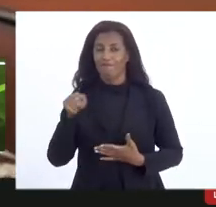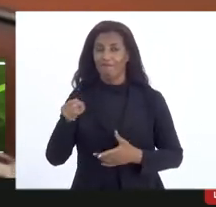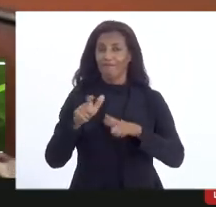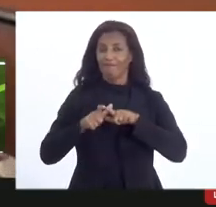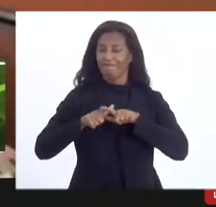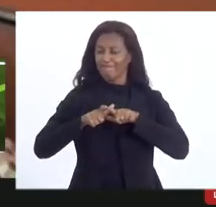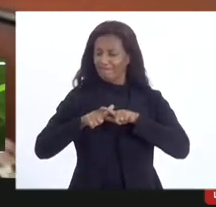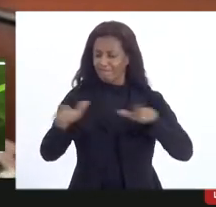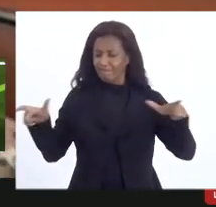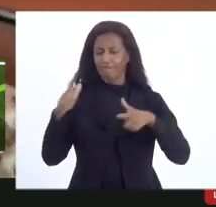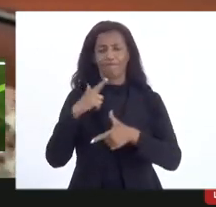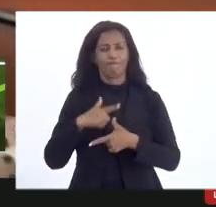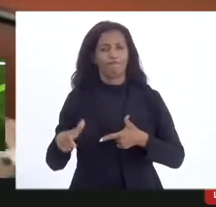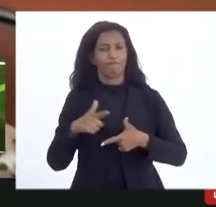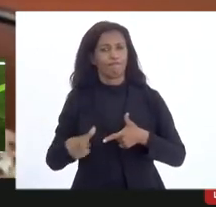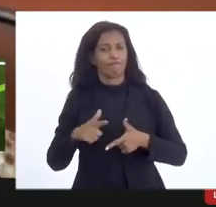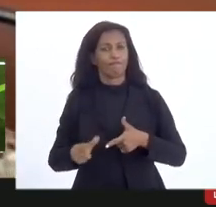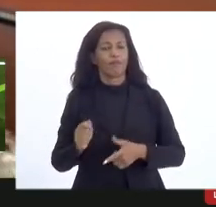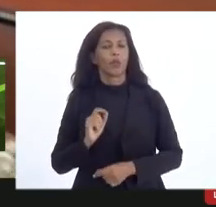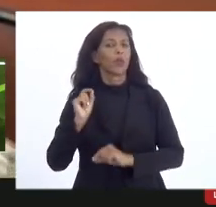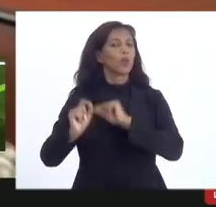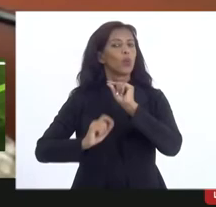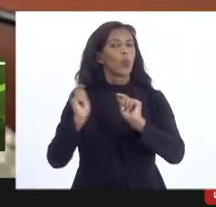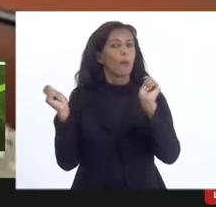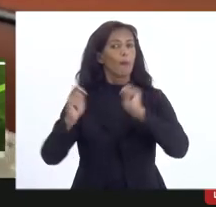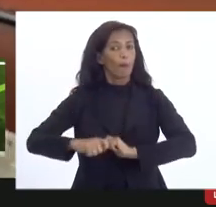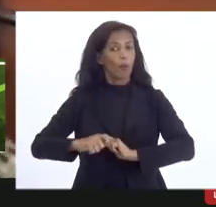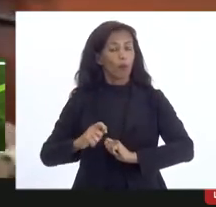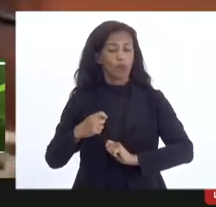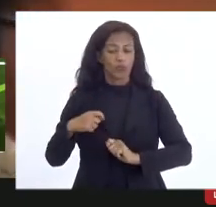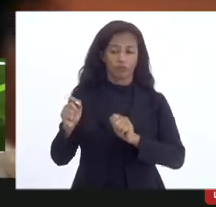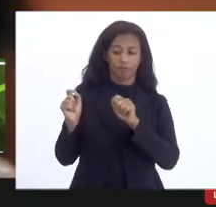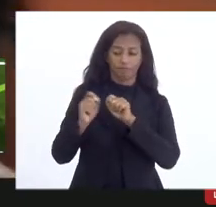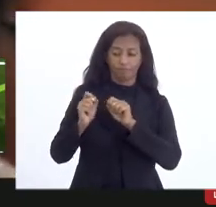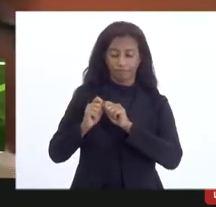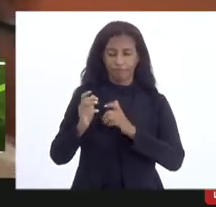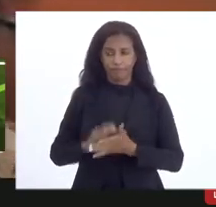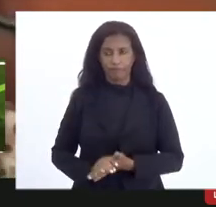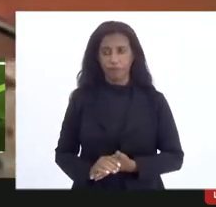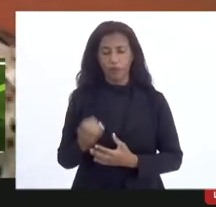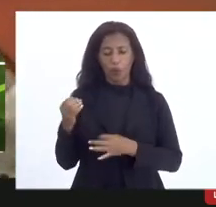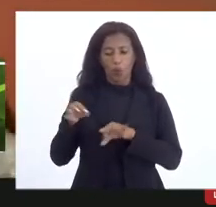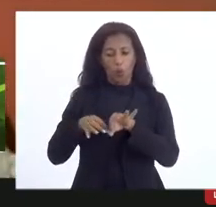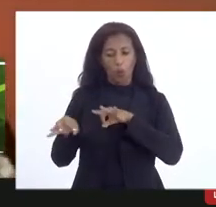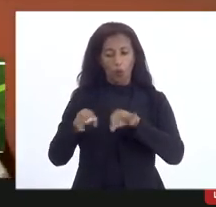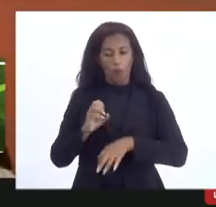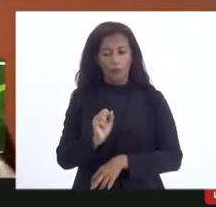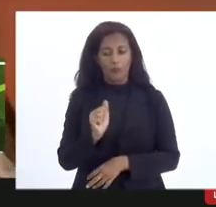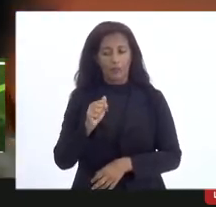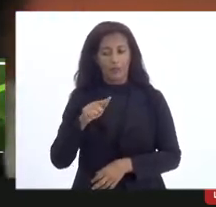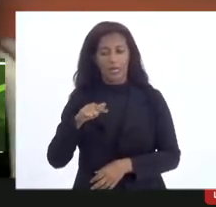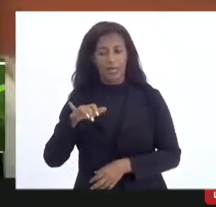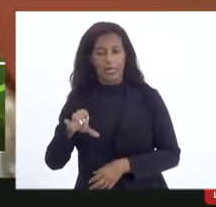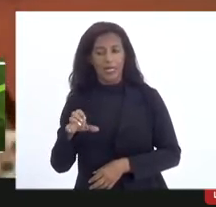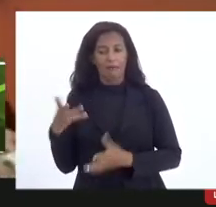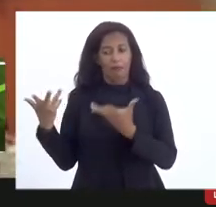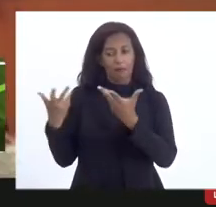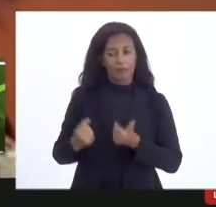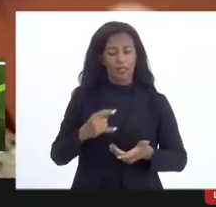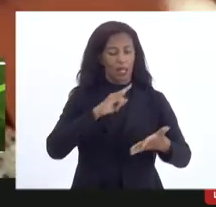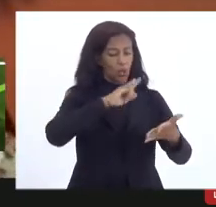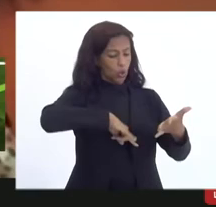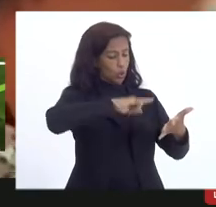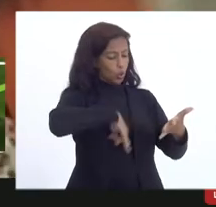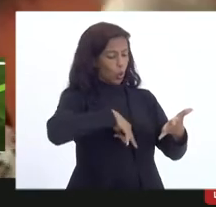grande problema o que a gente pode fazer conforme o SALI que é subir todas as notas